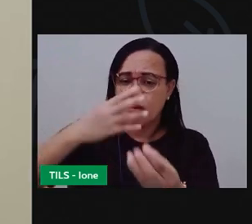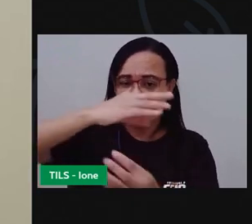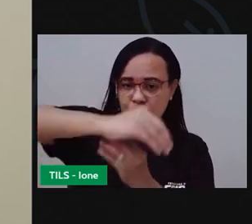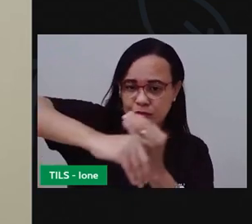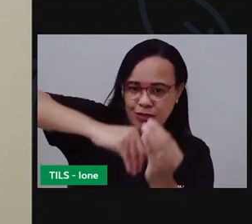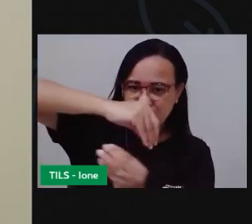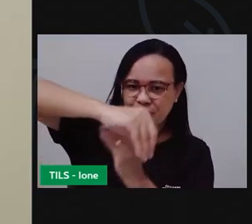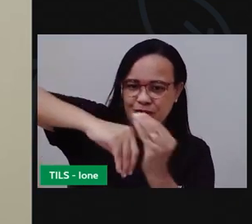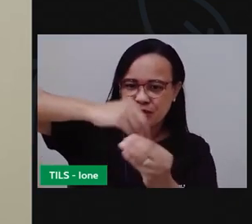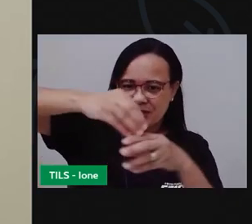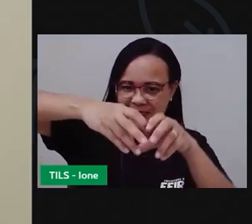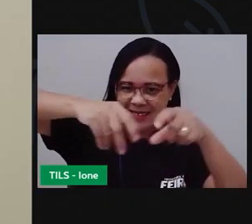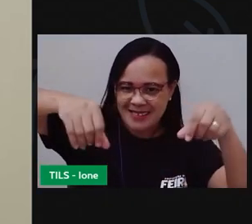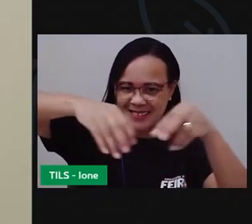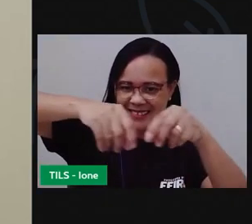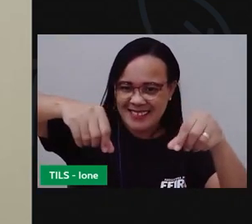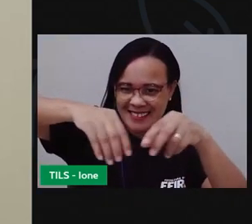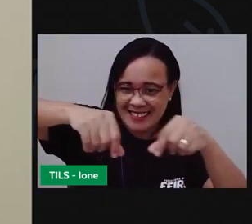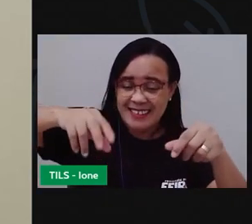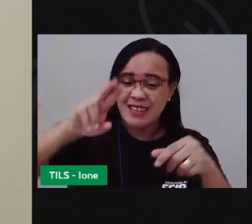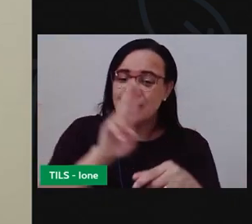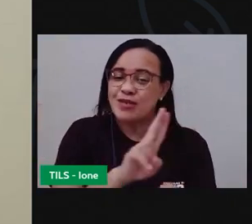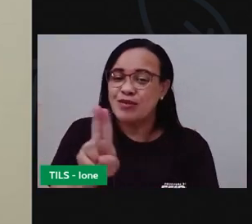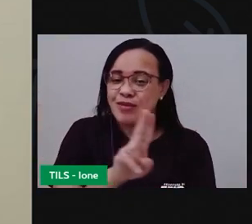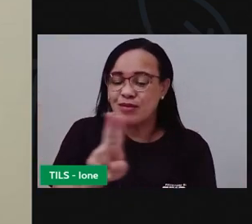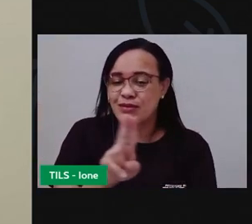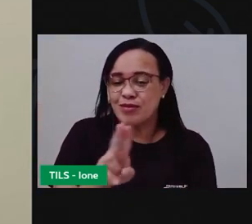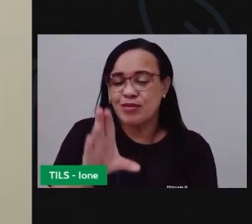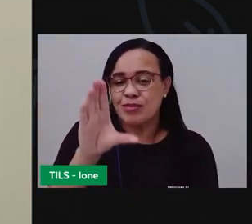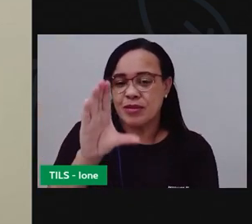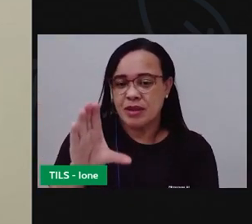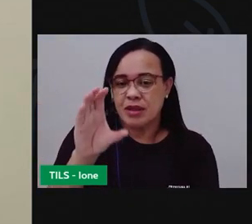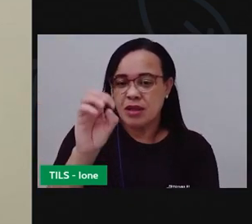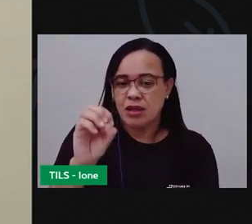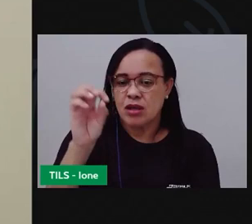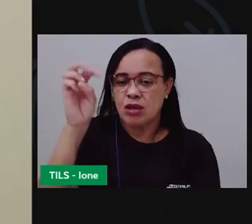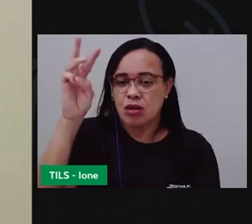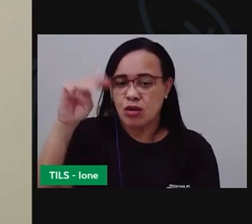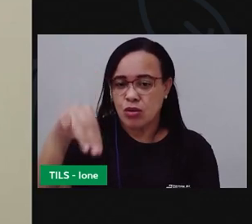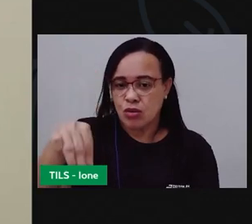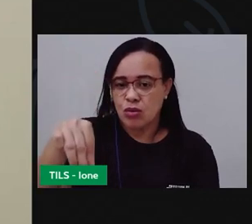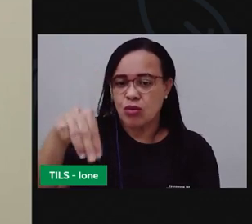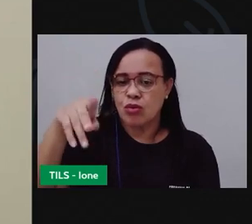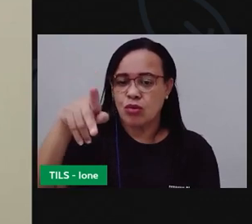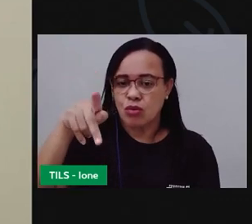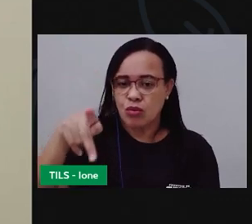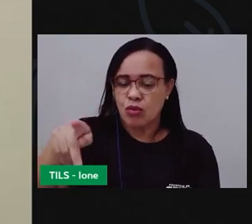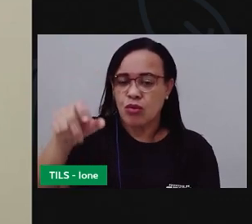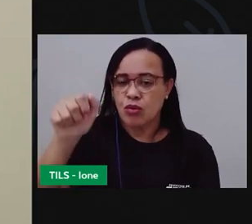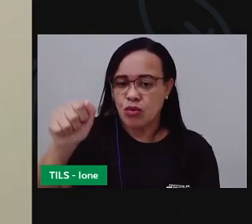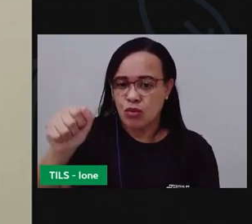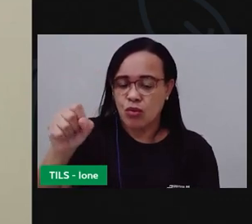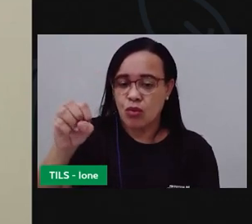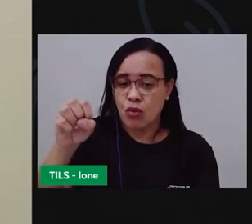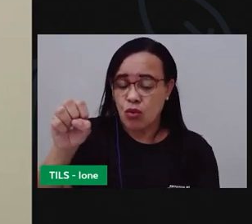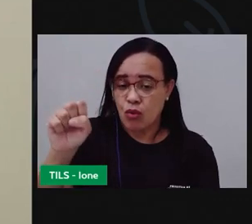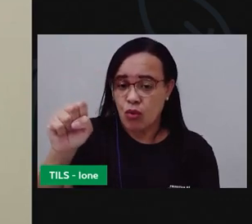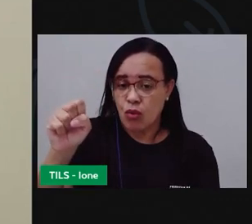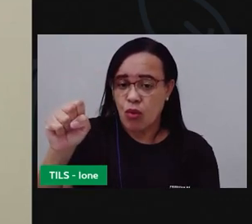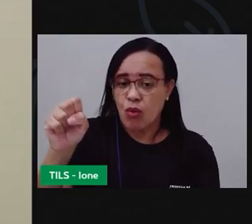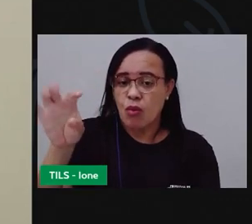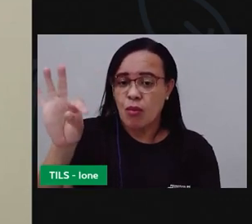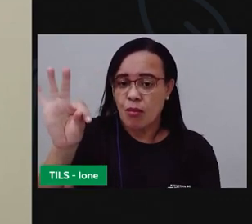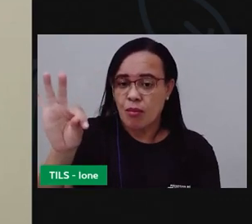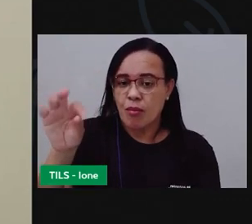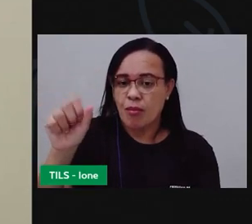que a gente chama de compostagem a gente viu que na compostagem utilizamos folhas